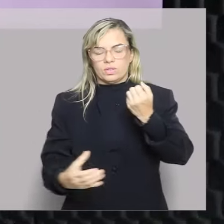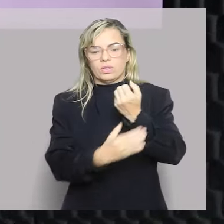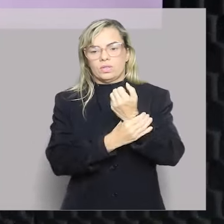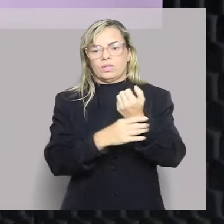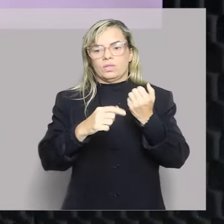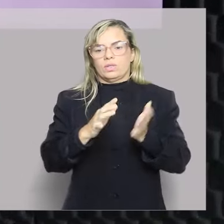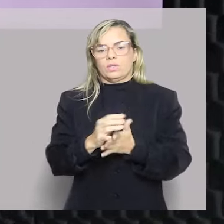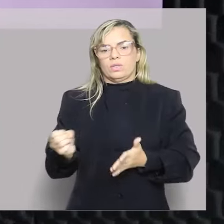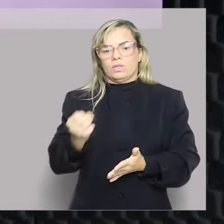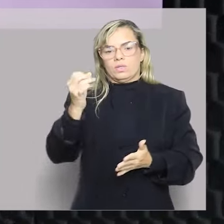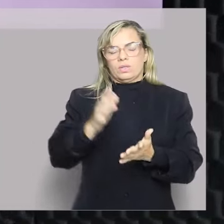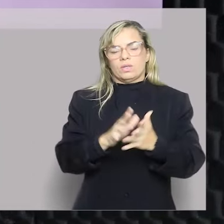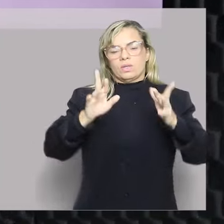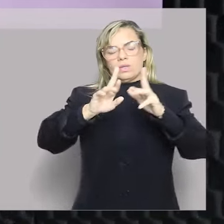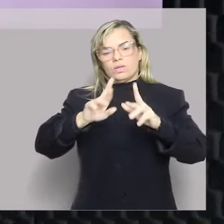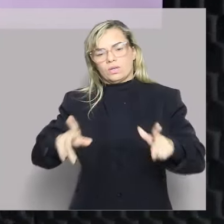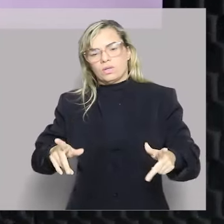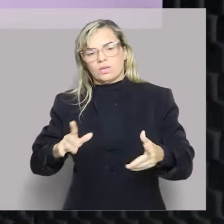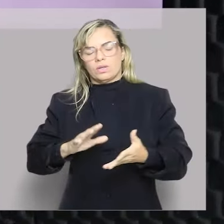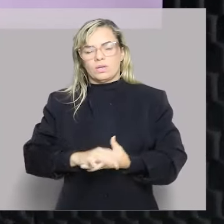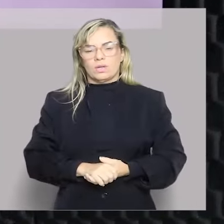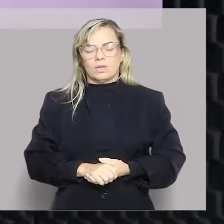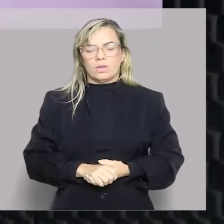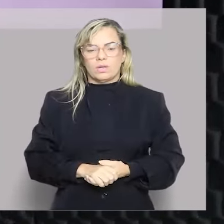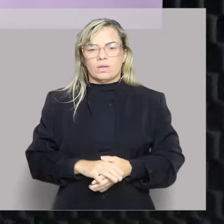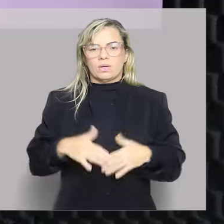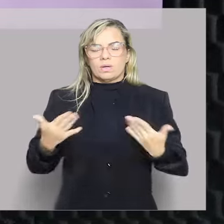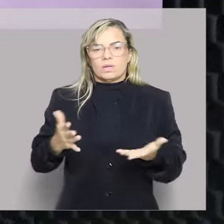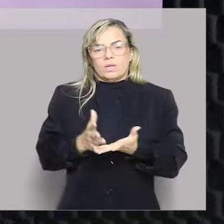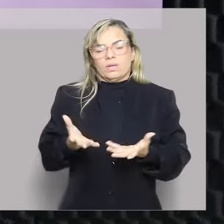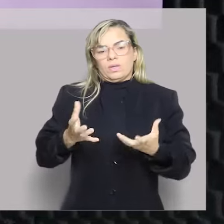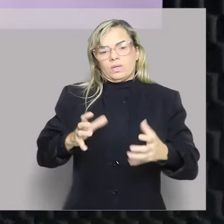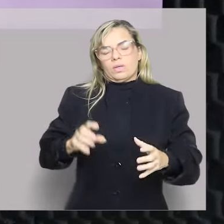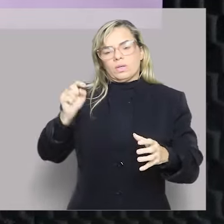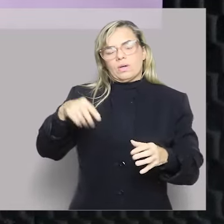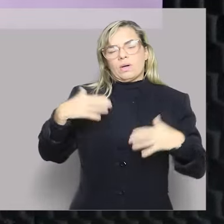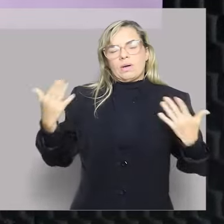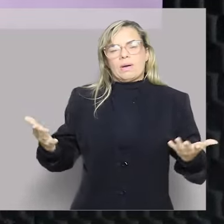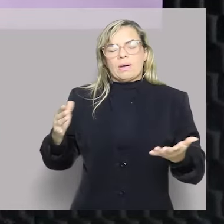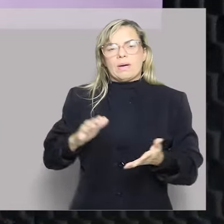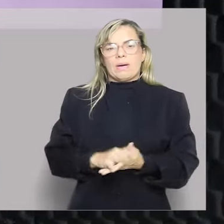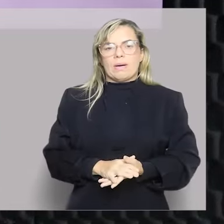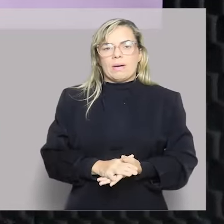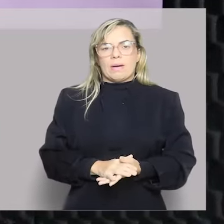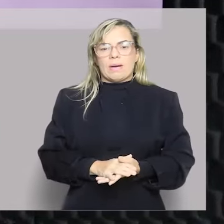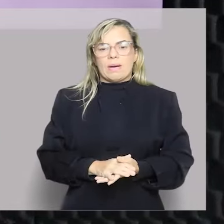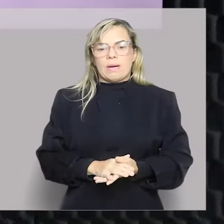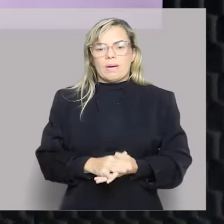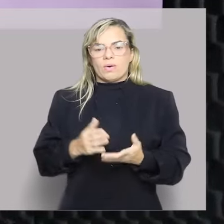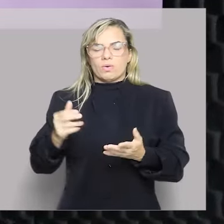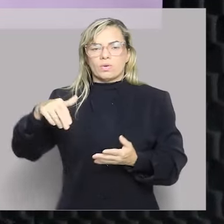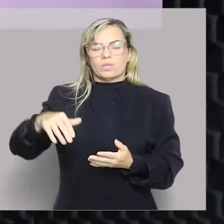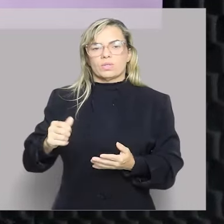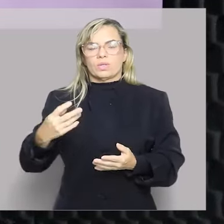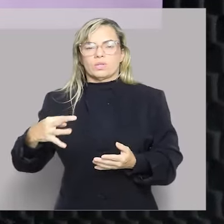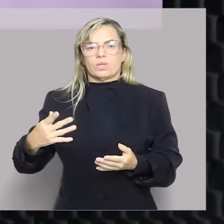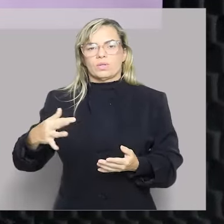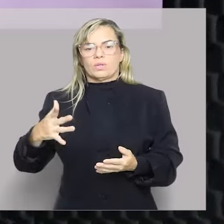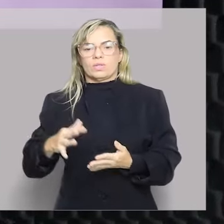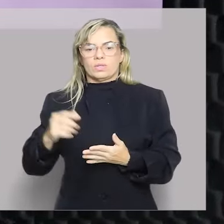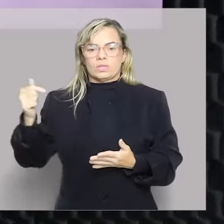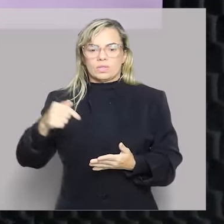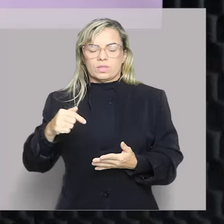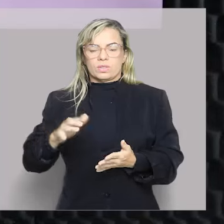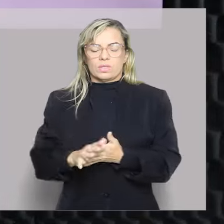Primeira distinção importante. Não quer dizer que os naturalizados vão ter os mesmos direitos que os brasileiros